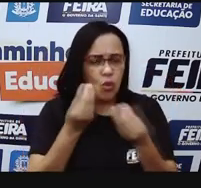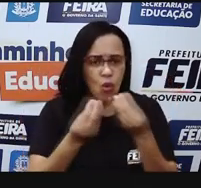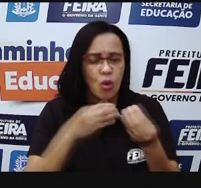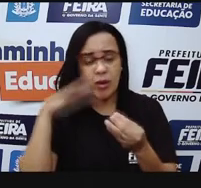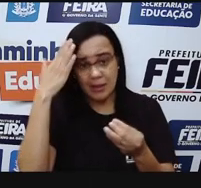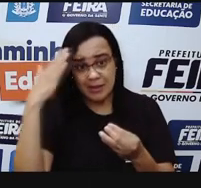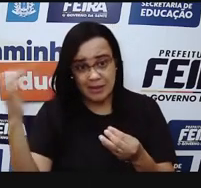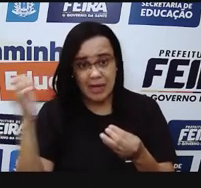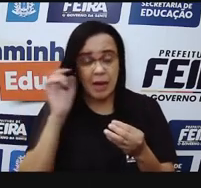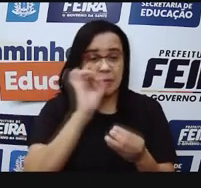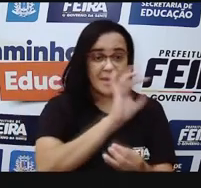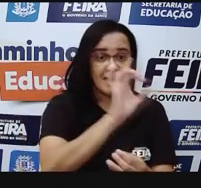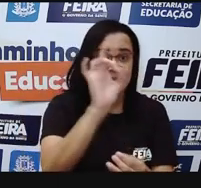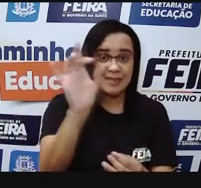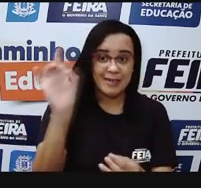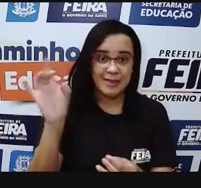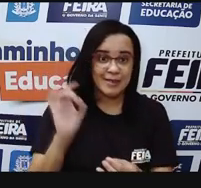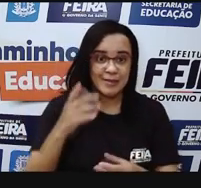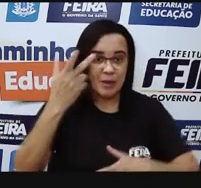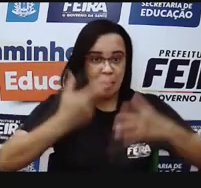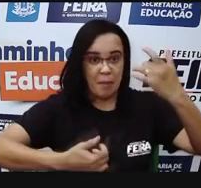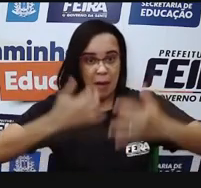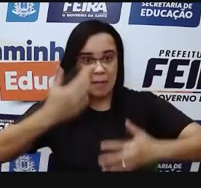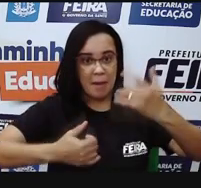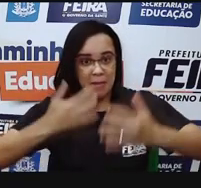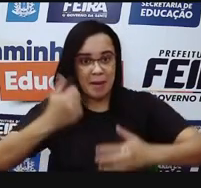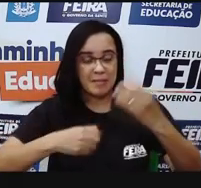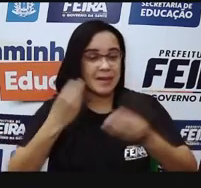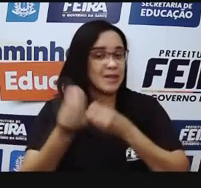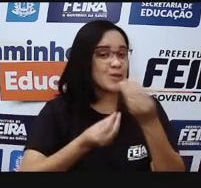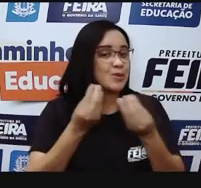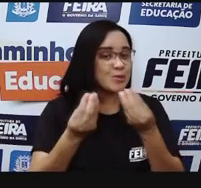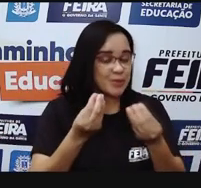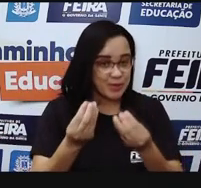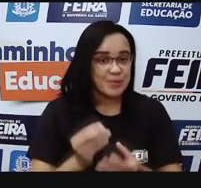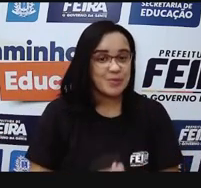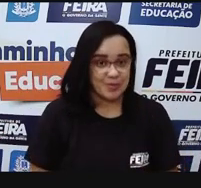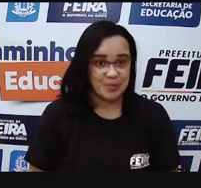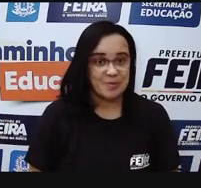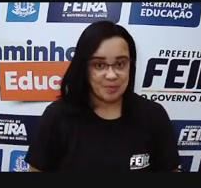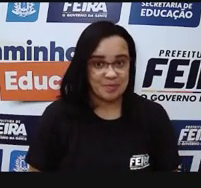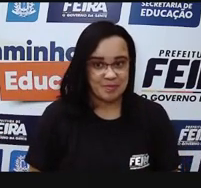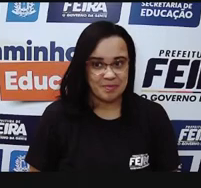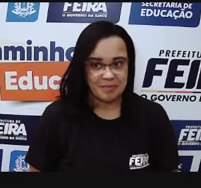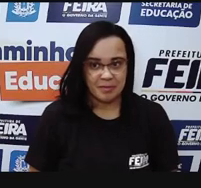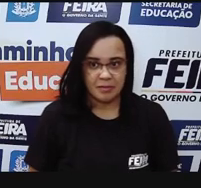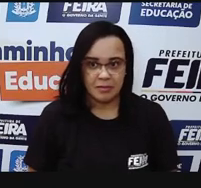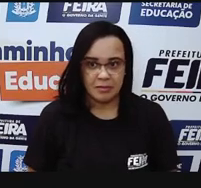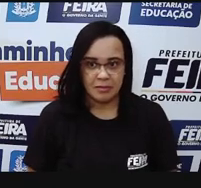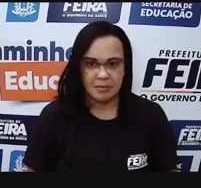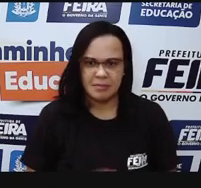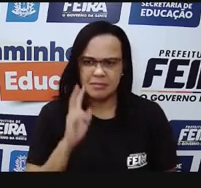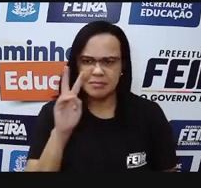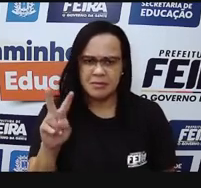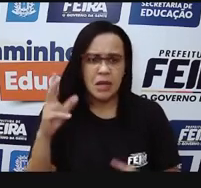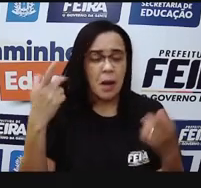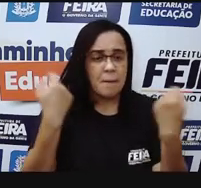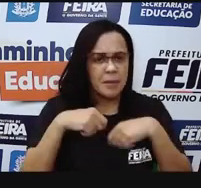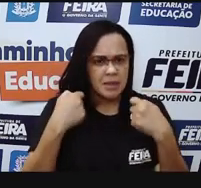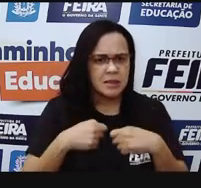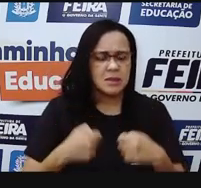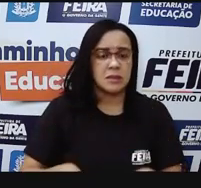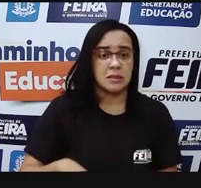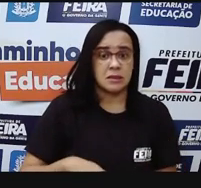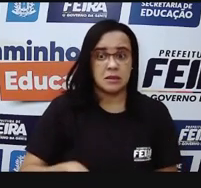já sabem exercem um papel, né? Pra que a gente consiga reconhecer os